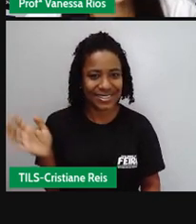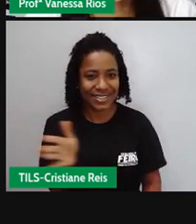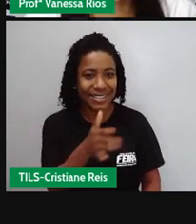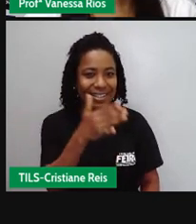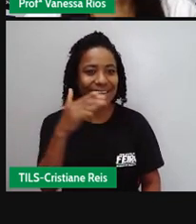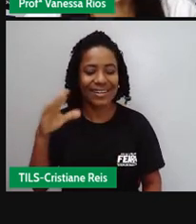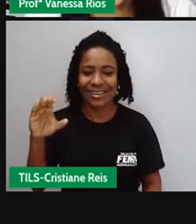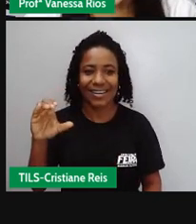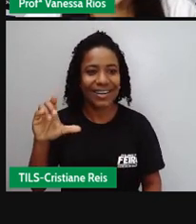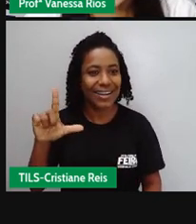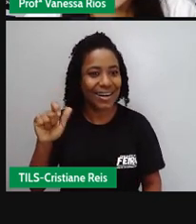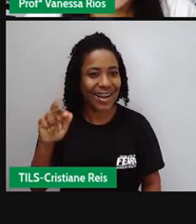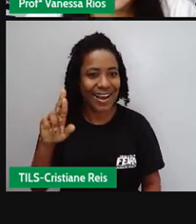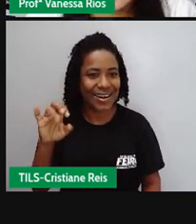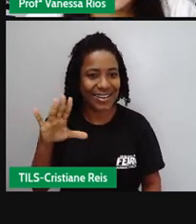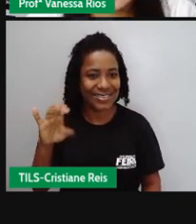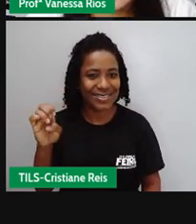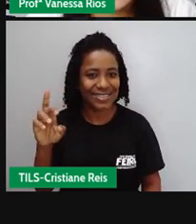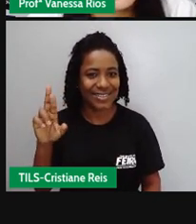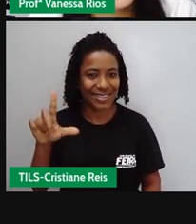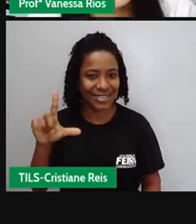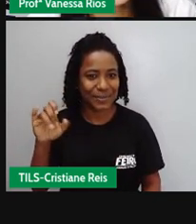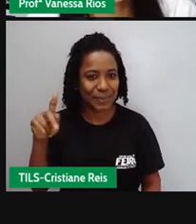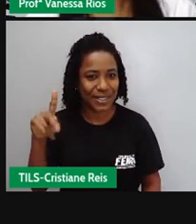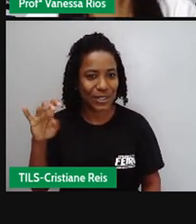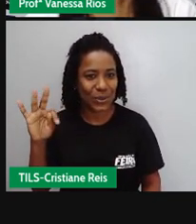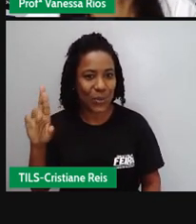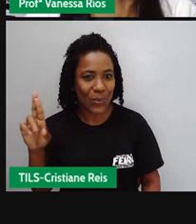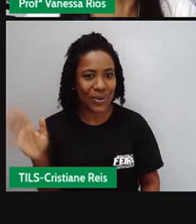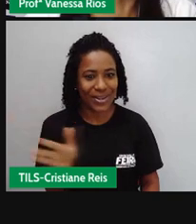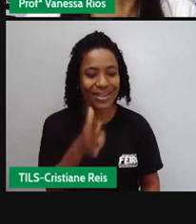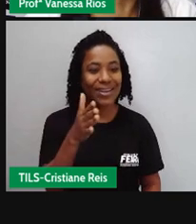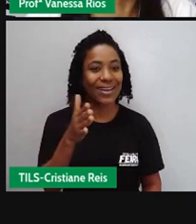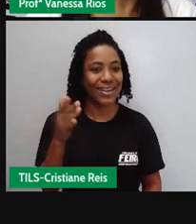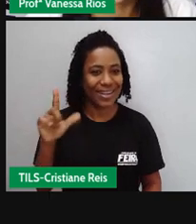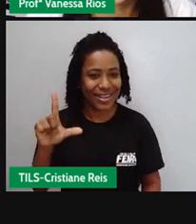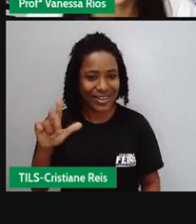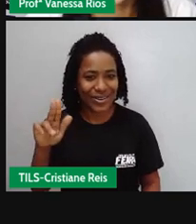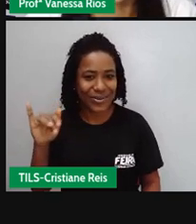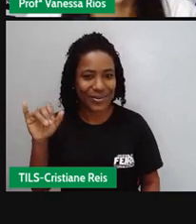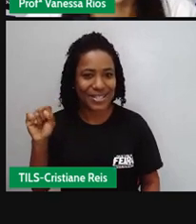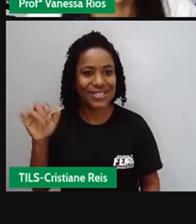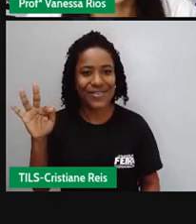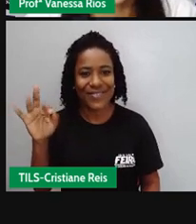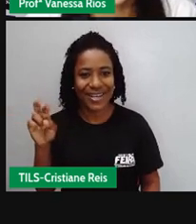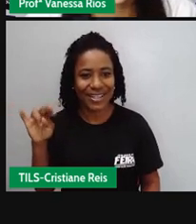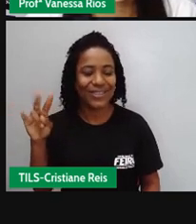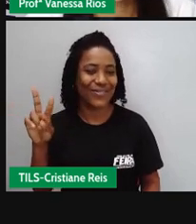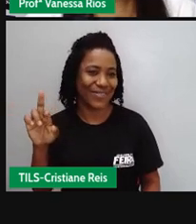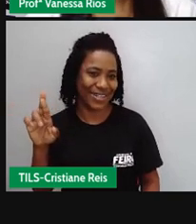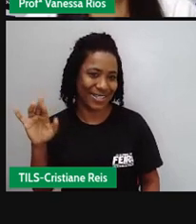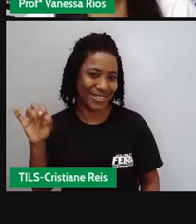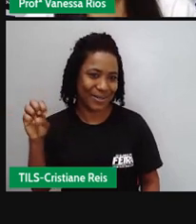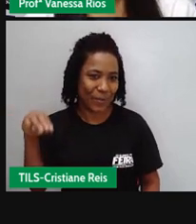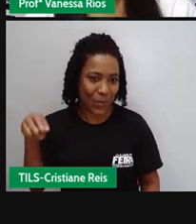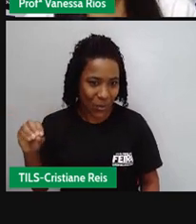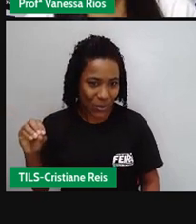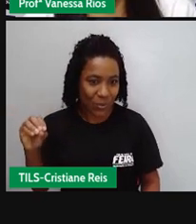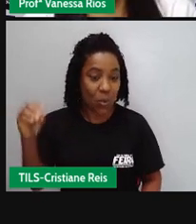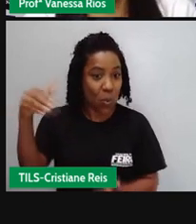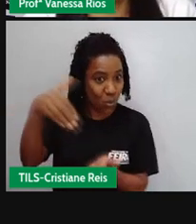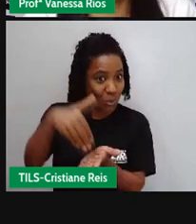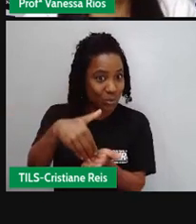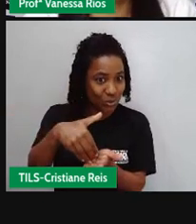Clarice Lispector e Luiz Fernando Veríssimo. Esse último aí,